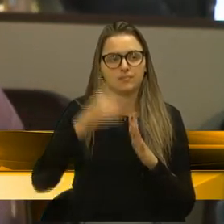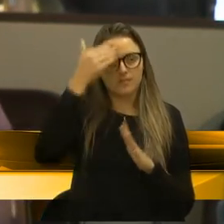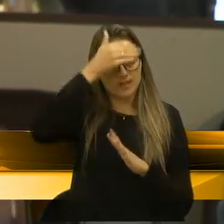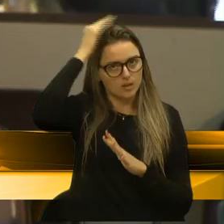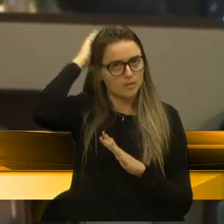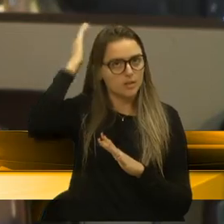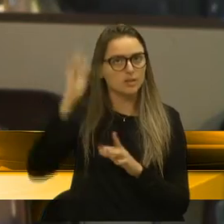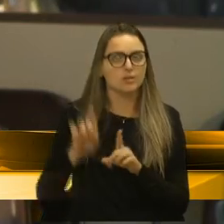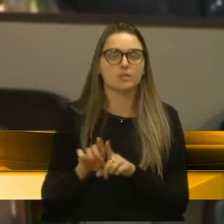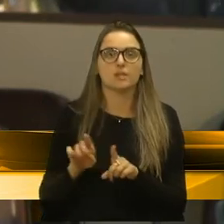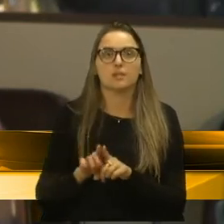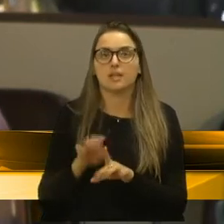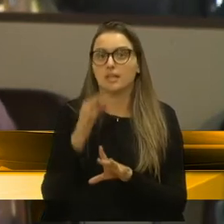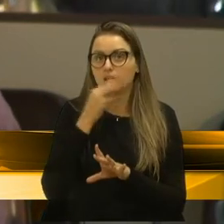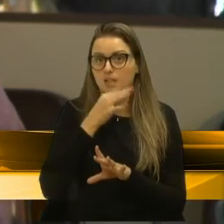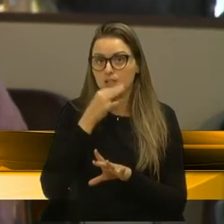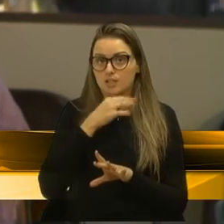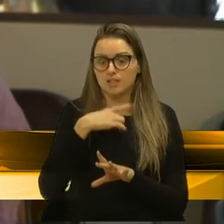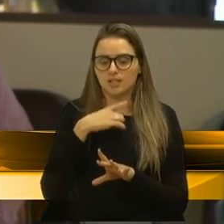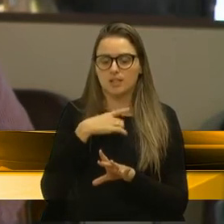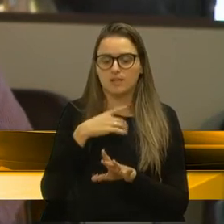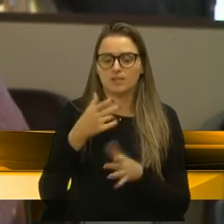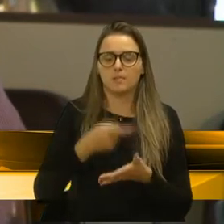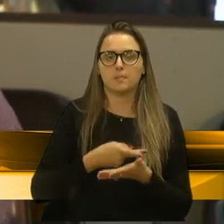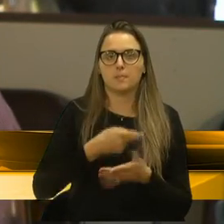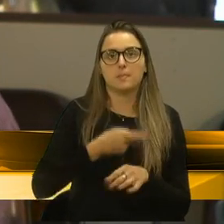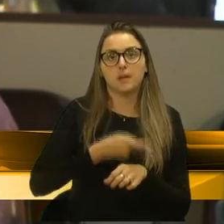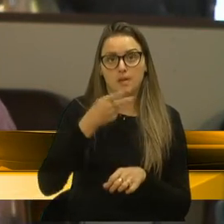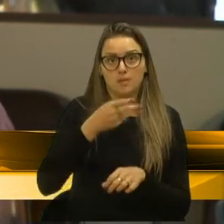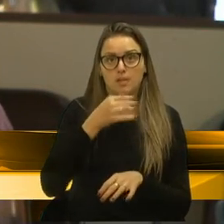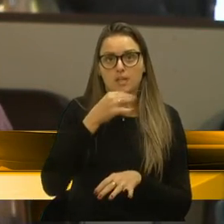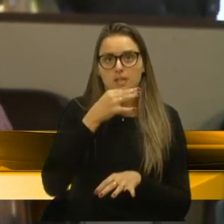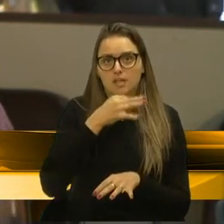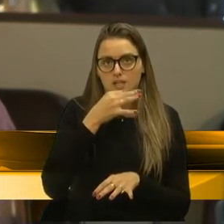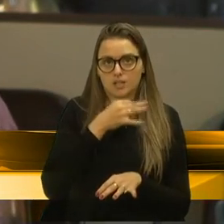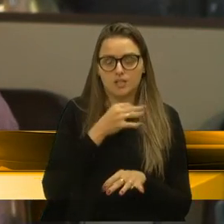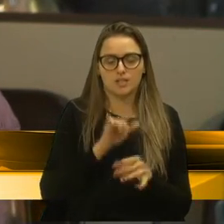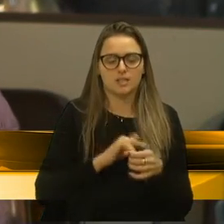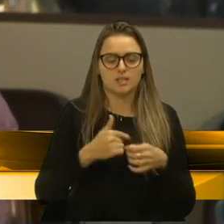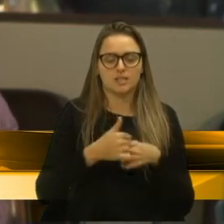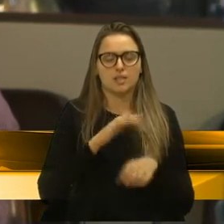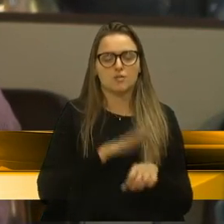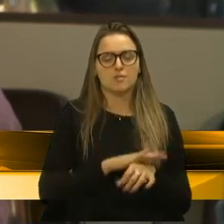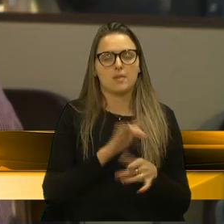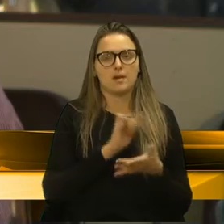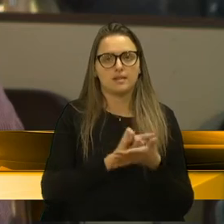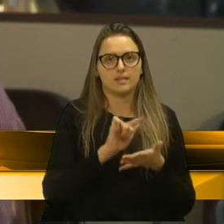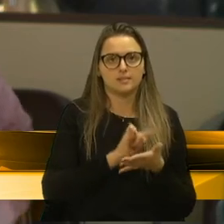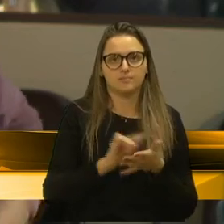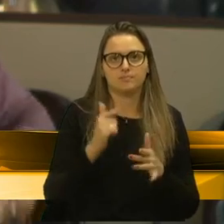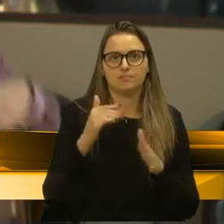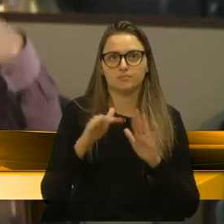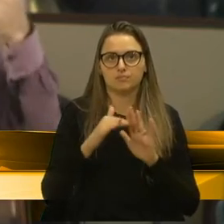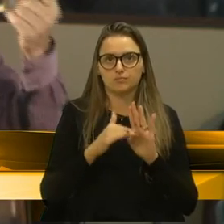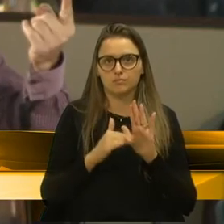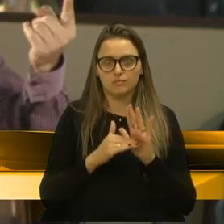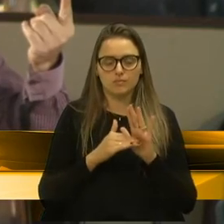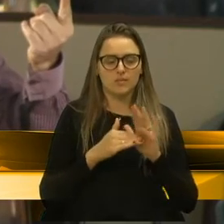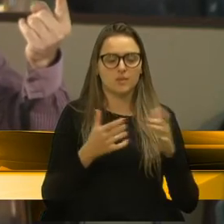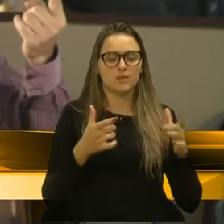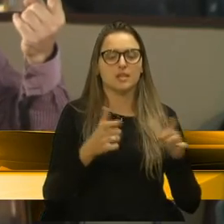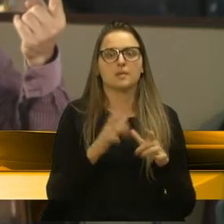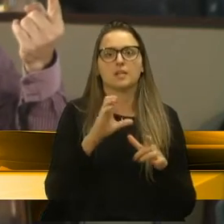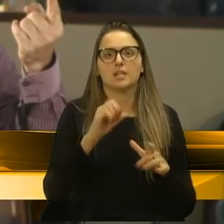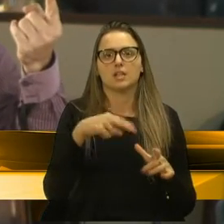que Caxias do Sul recebeu o título da cidade mais limpa do Brasil. O programa de contenerização passou em programas